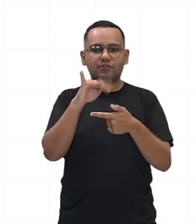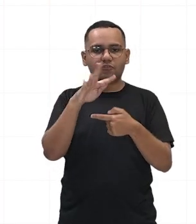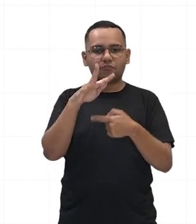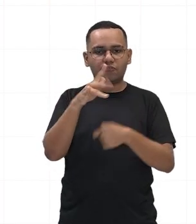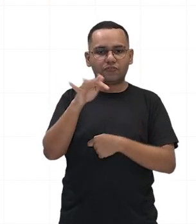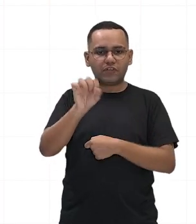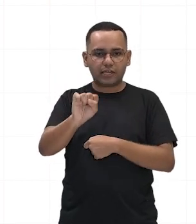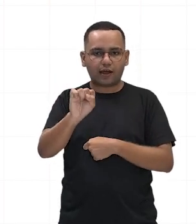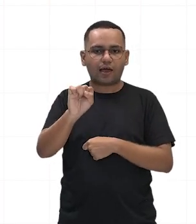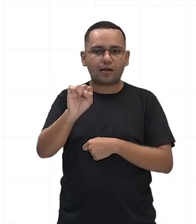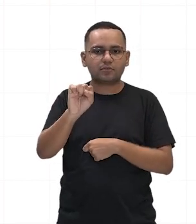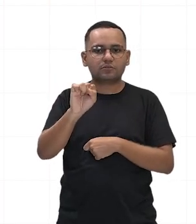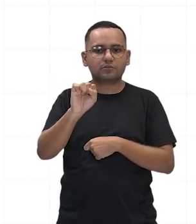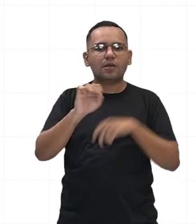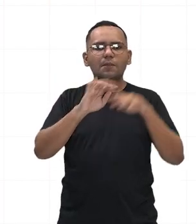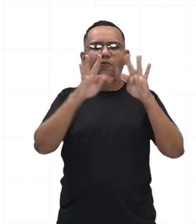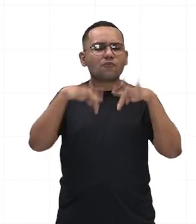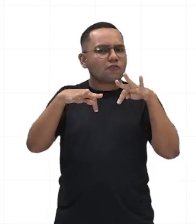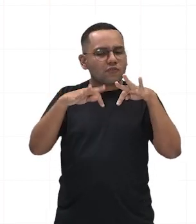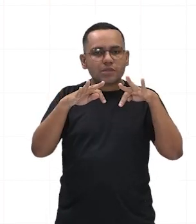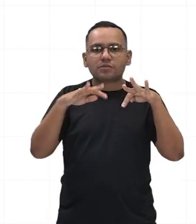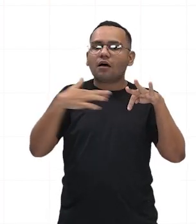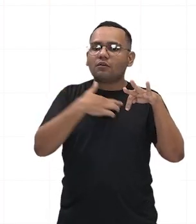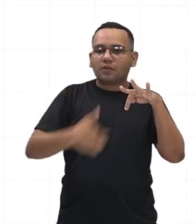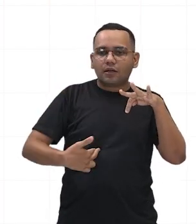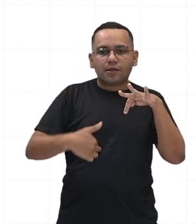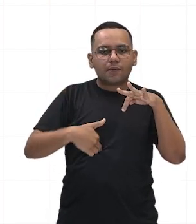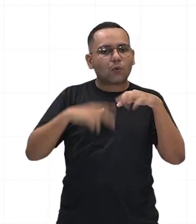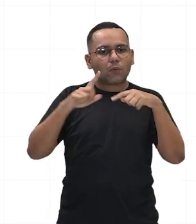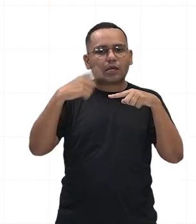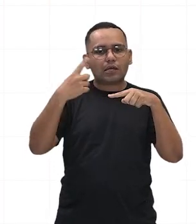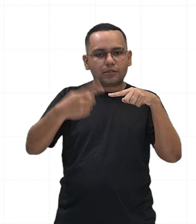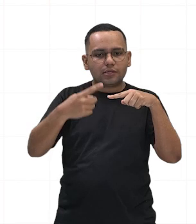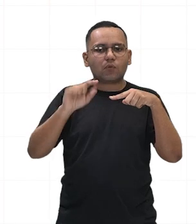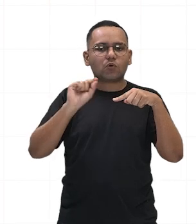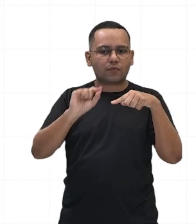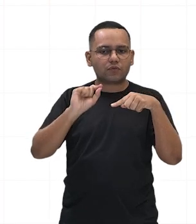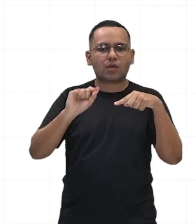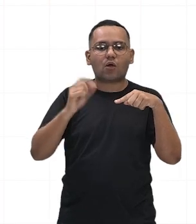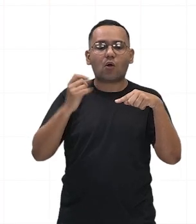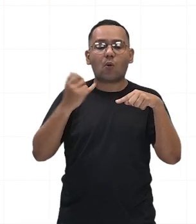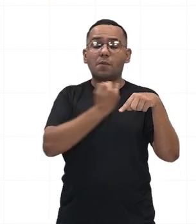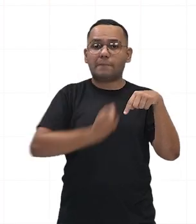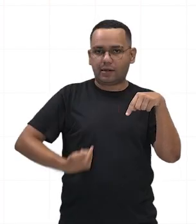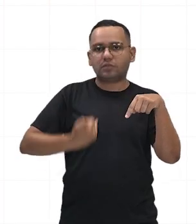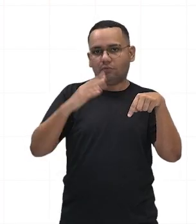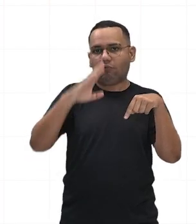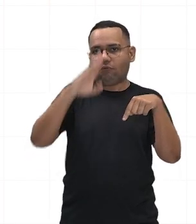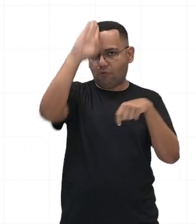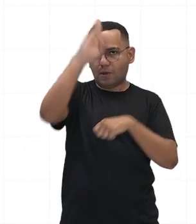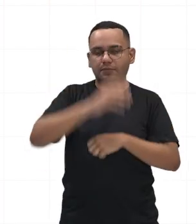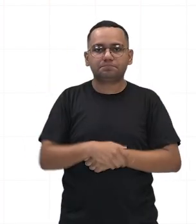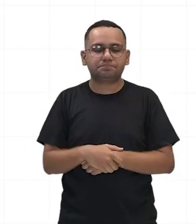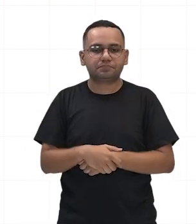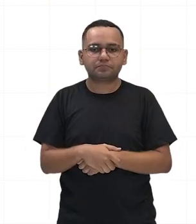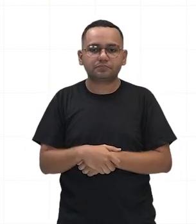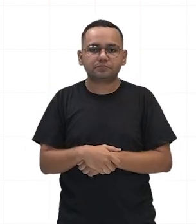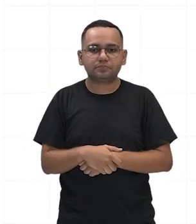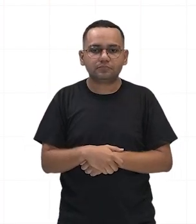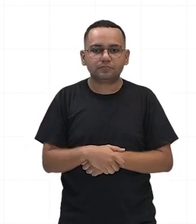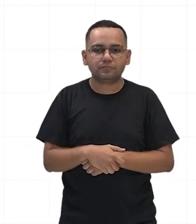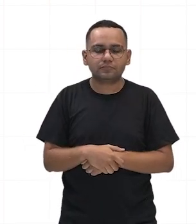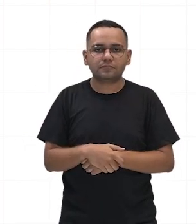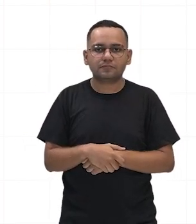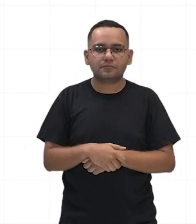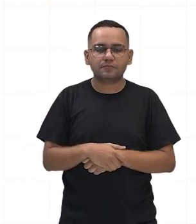imperador de Roma. Então, aí na questão do triunvirato, vejam que os militares, aqueles